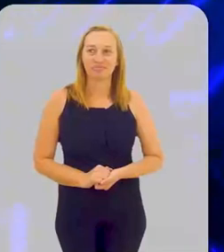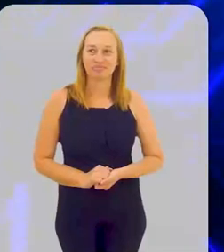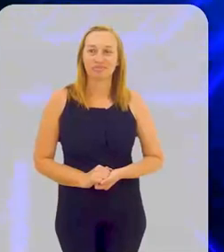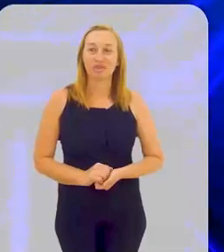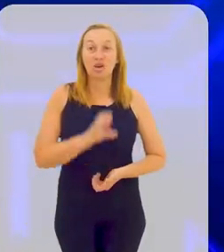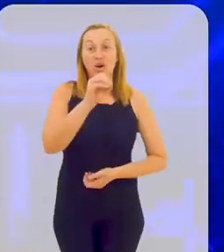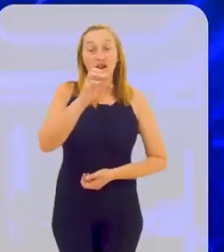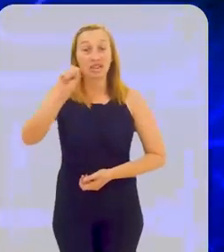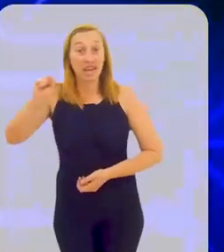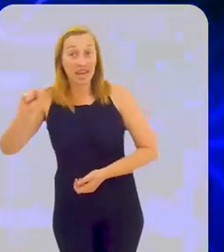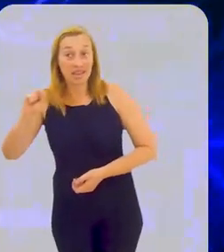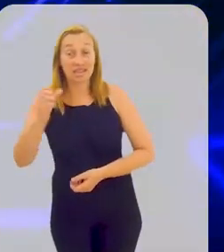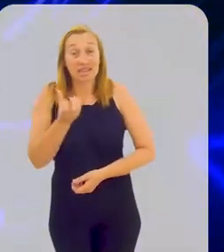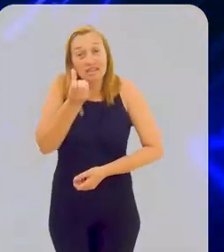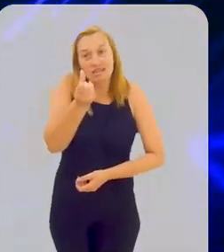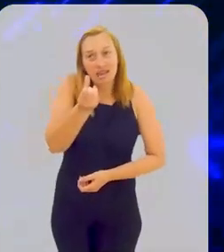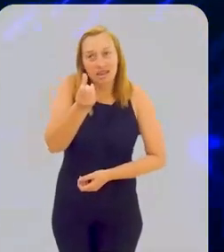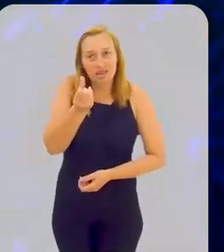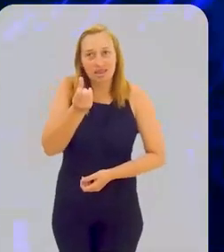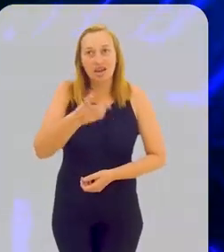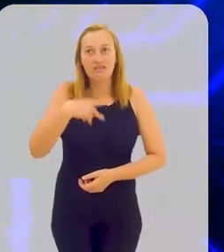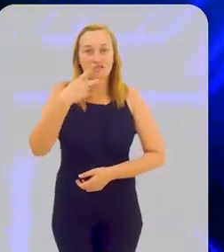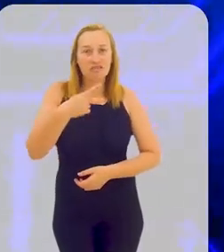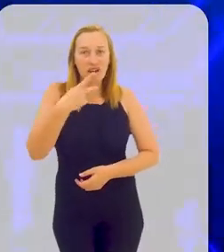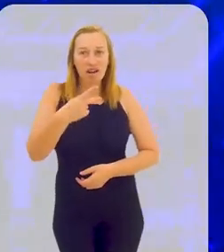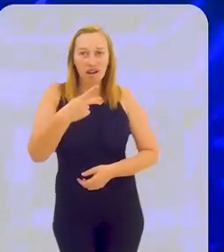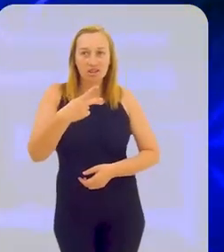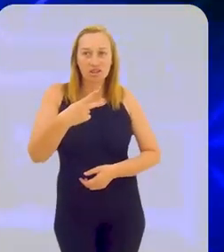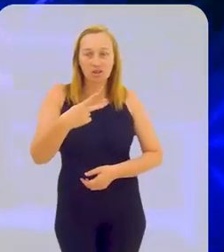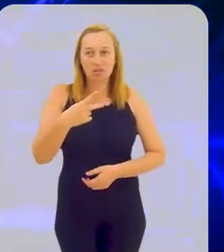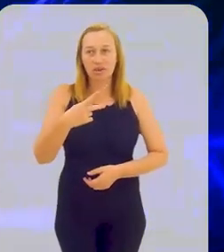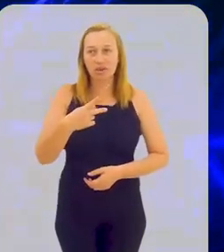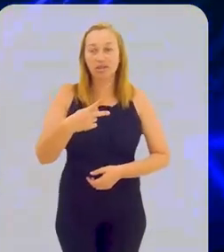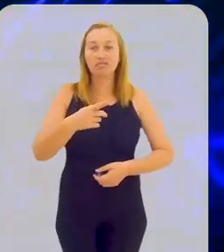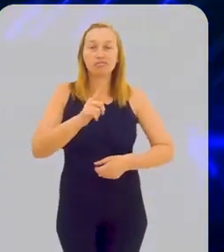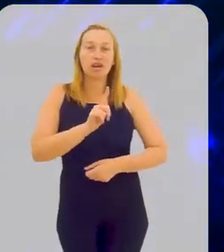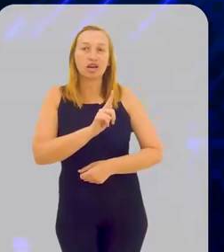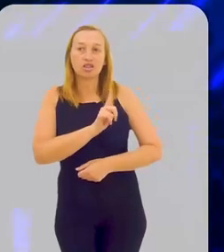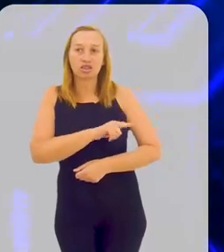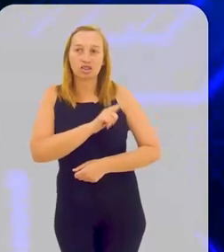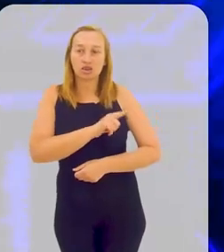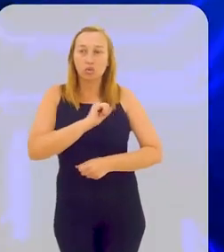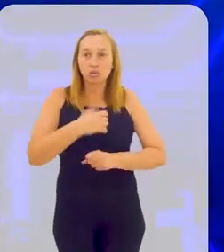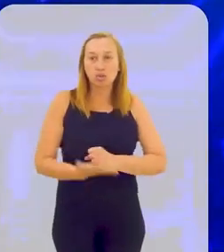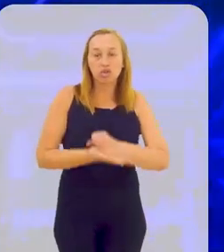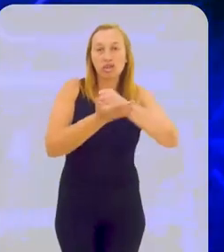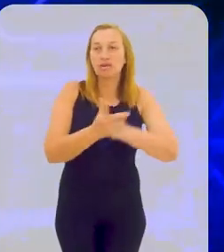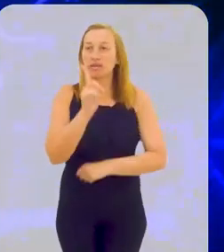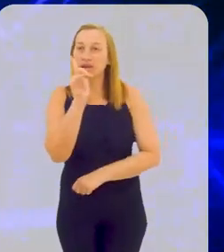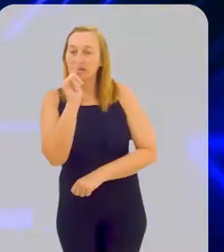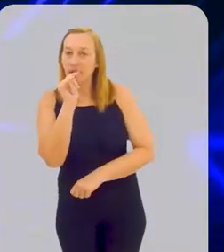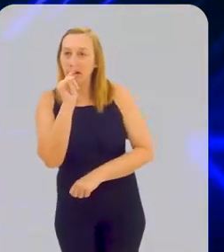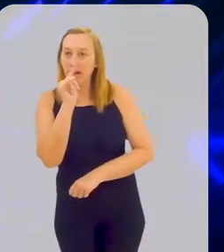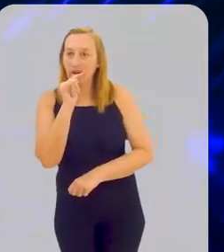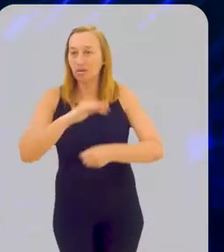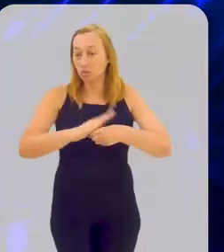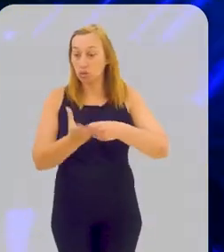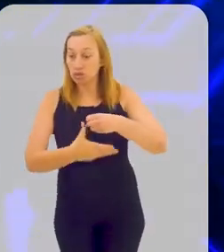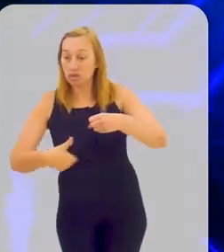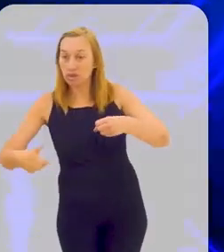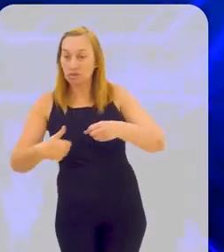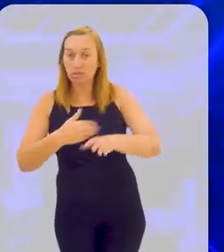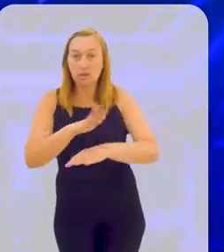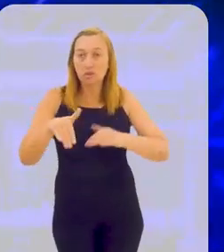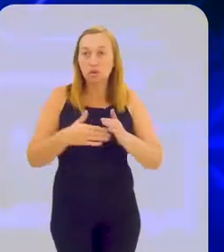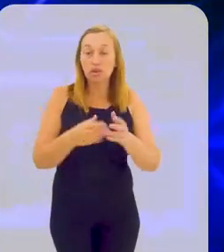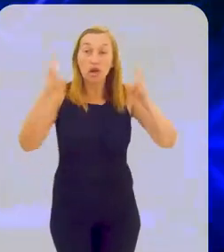O ODS-6, que fala sobre a garantia e a disponibilidade da gestão sustentável da água potável e do saneamento para todos,